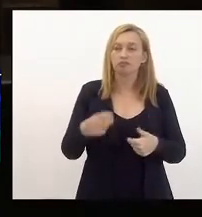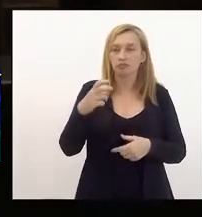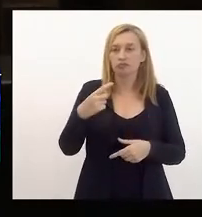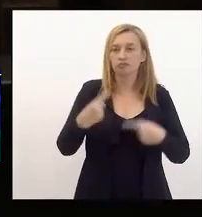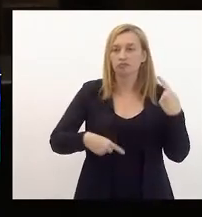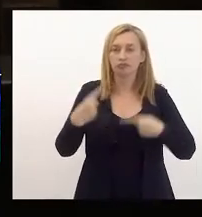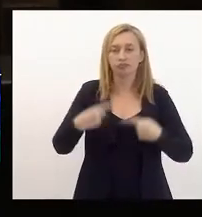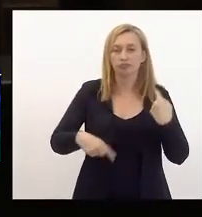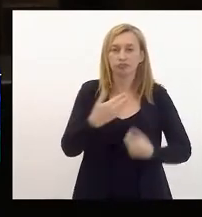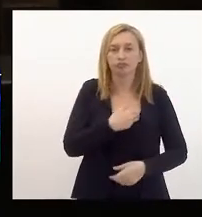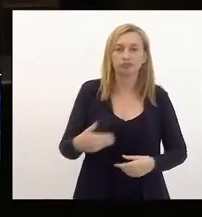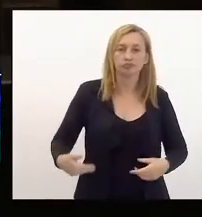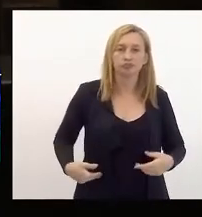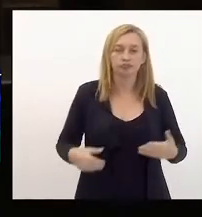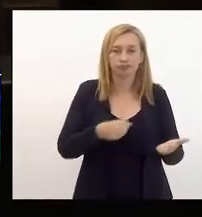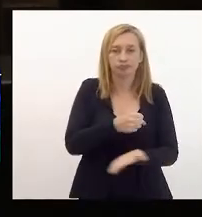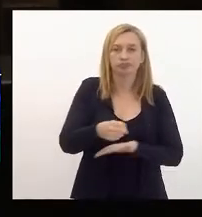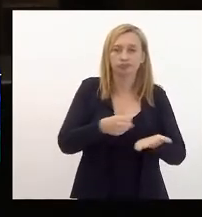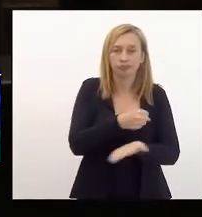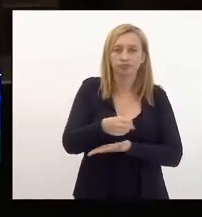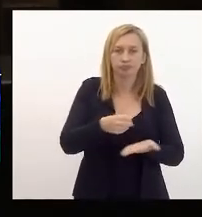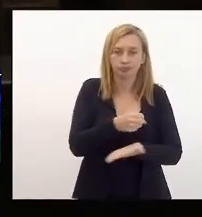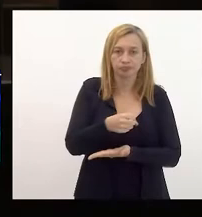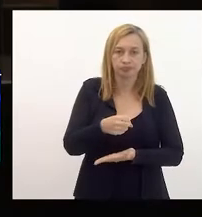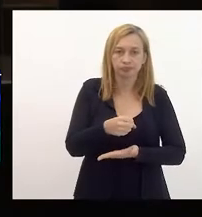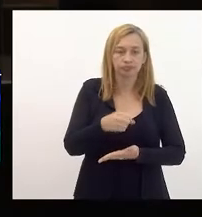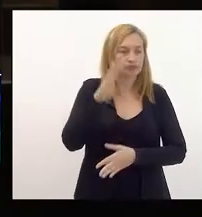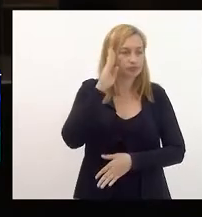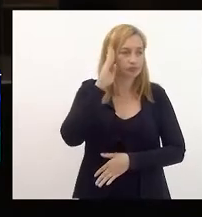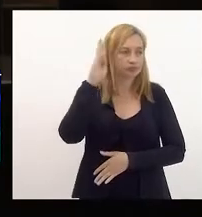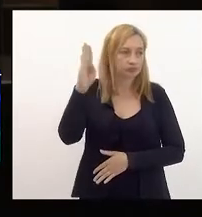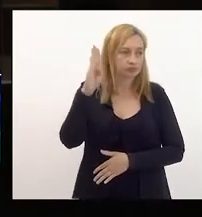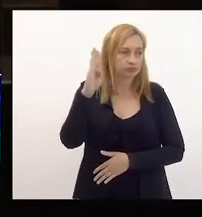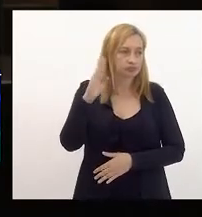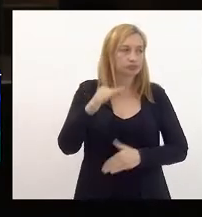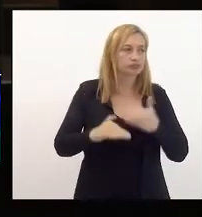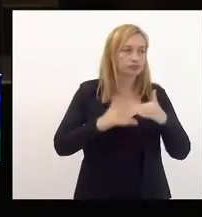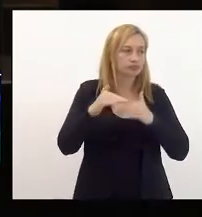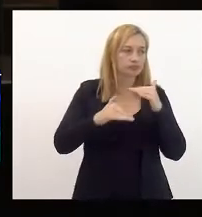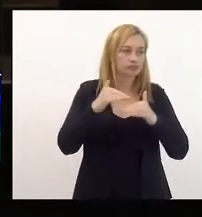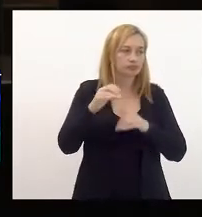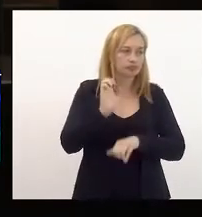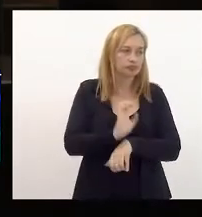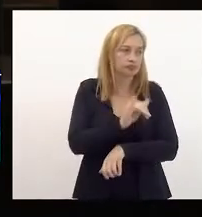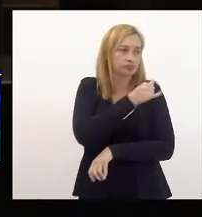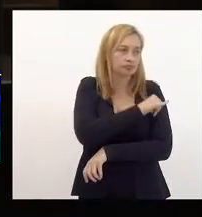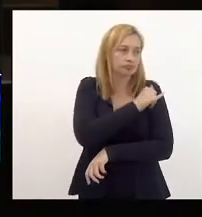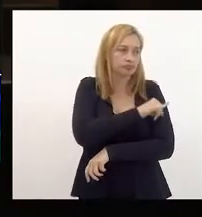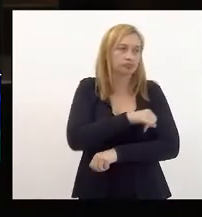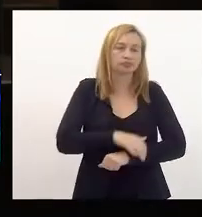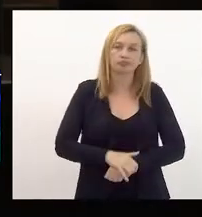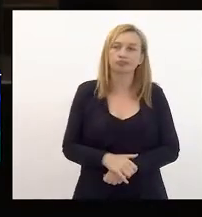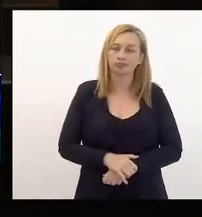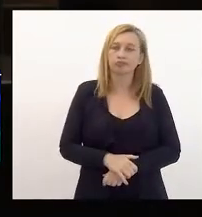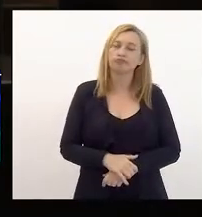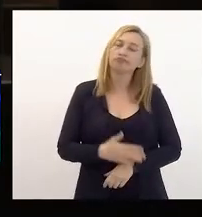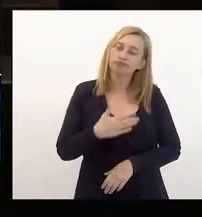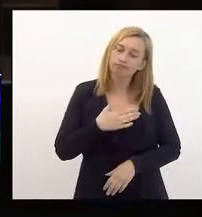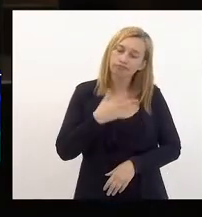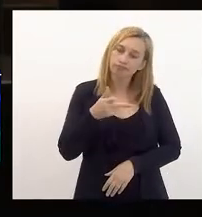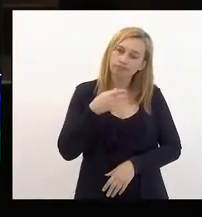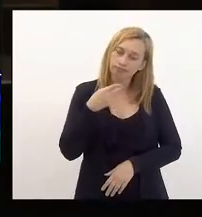servirem de base e fundamentais para o desenvolvimento do Estado do Rio de Janeiro. Eram essas